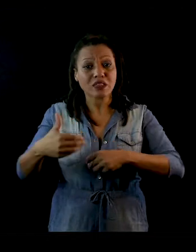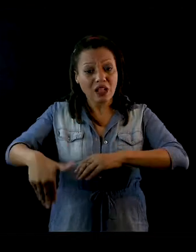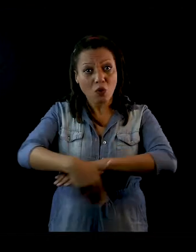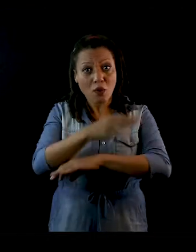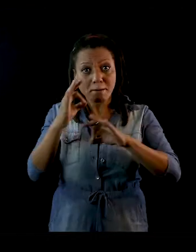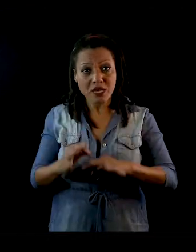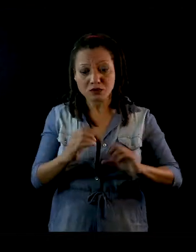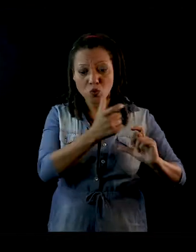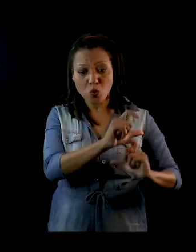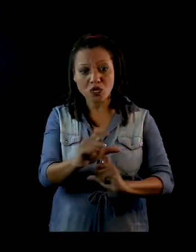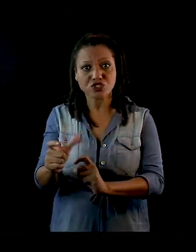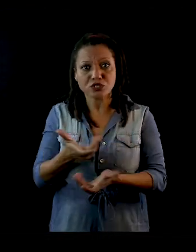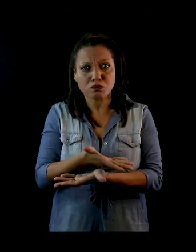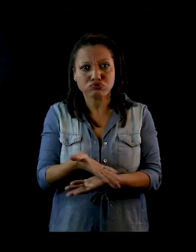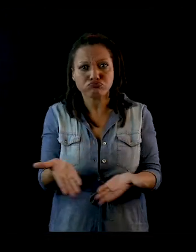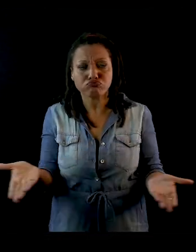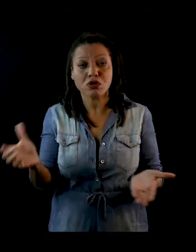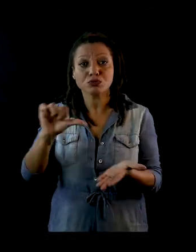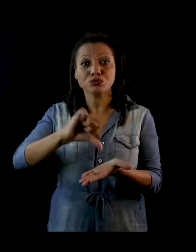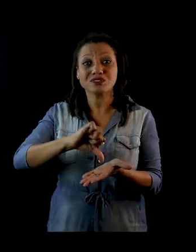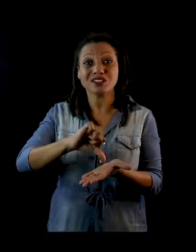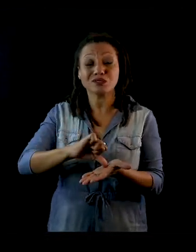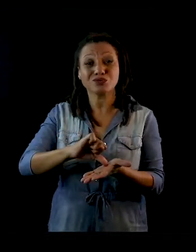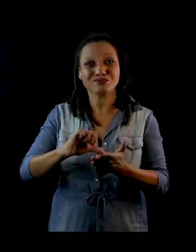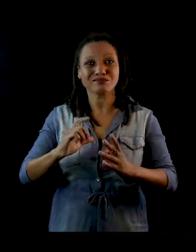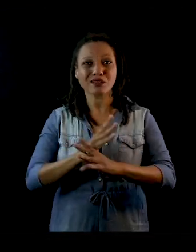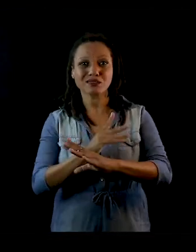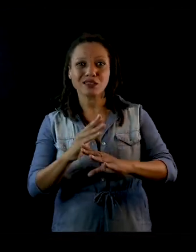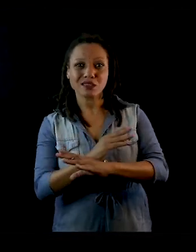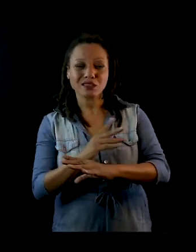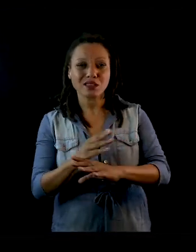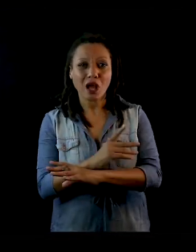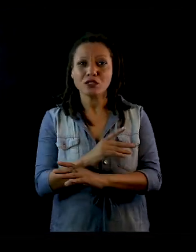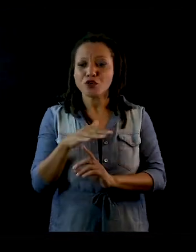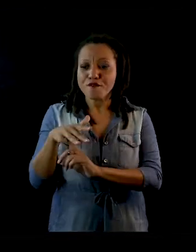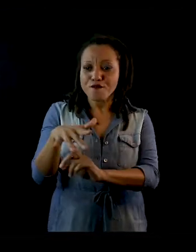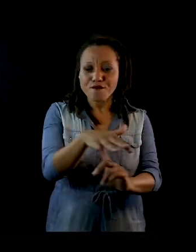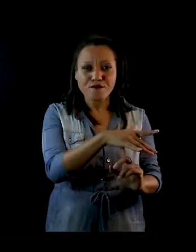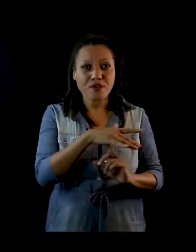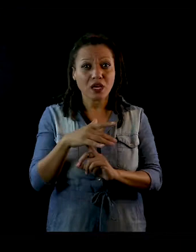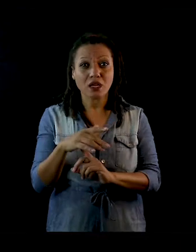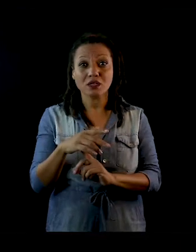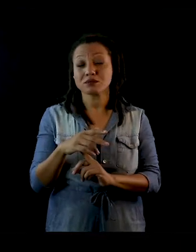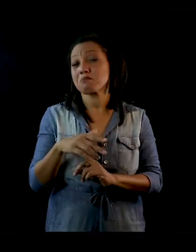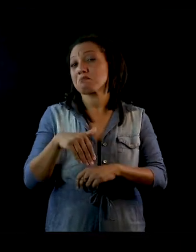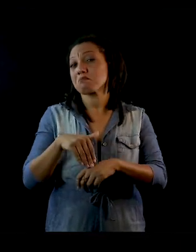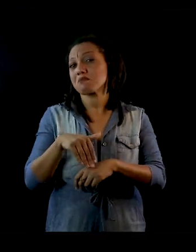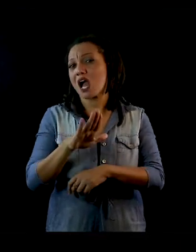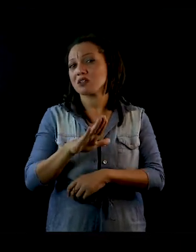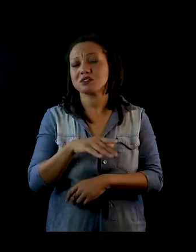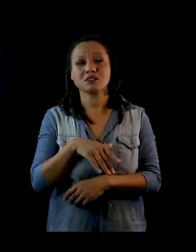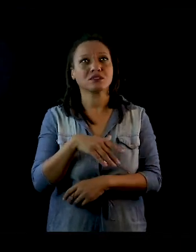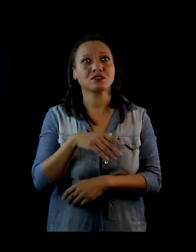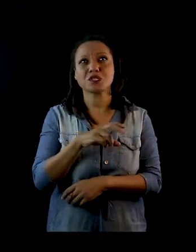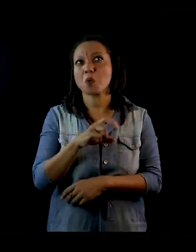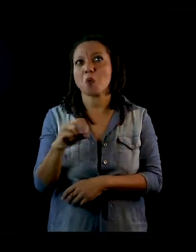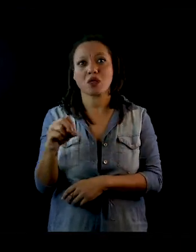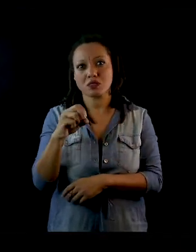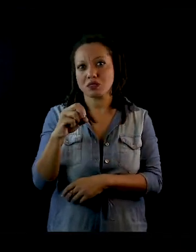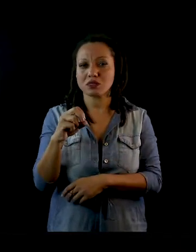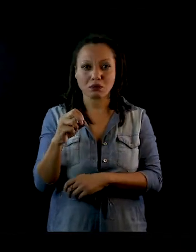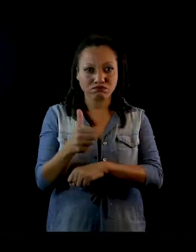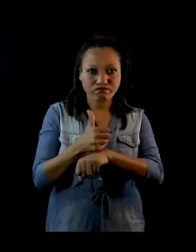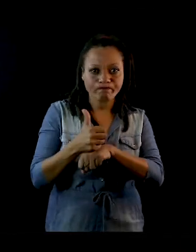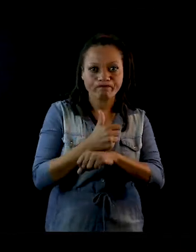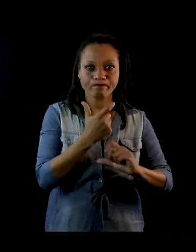rua mesmo, no meio da rua, no centro da cidade, e a gente faz uma grande feira com mais de 50 quadrinistas,